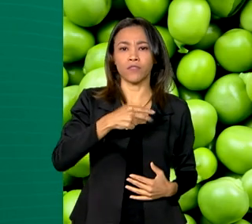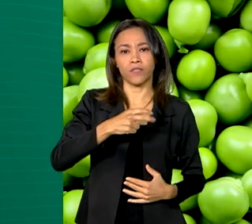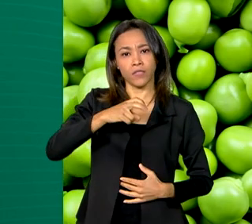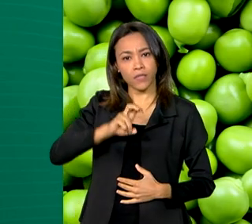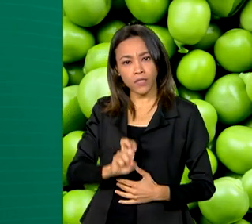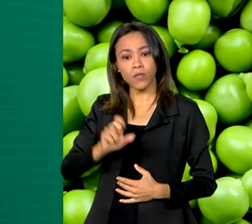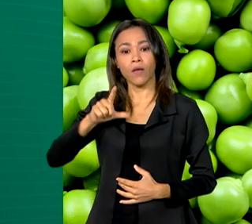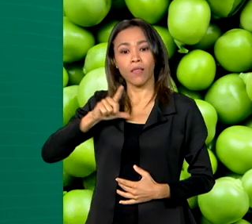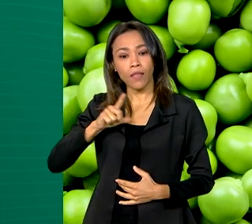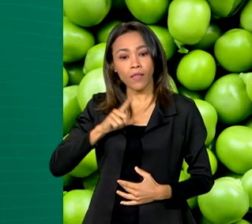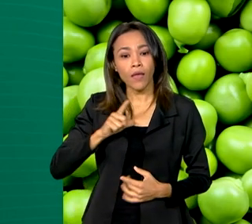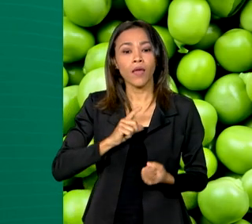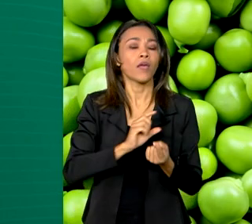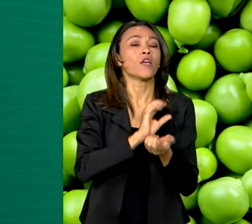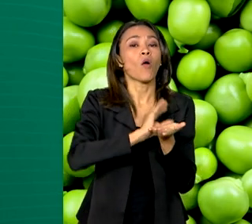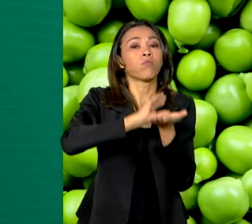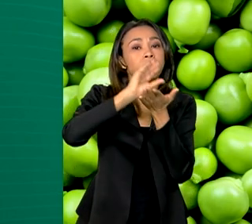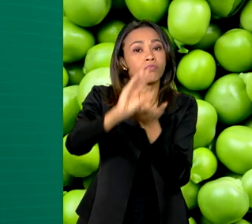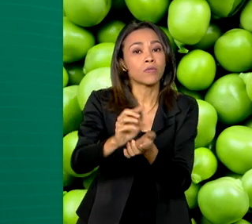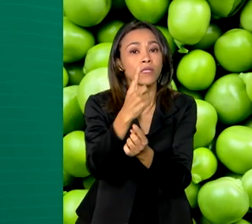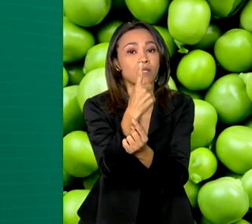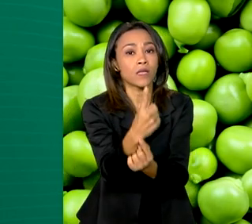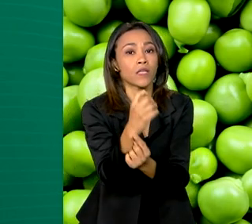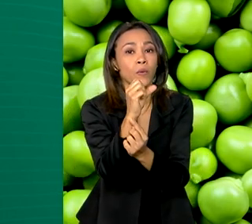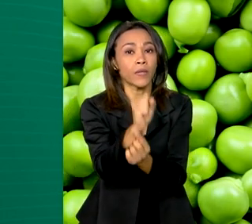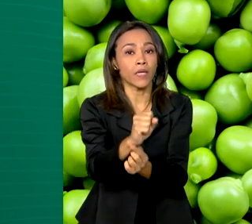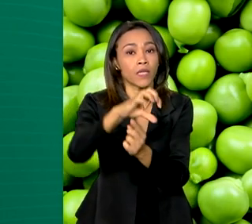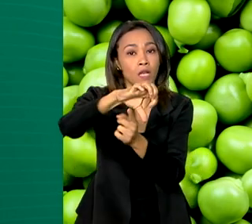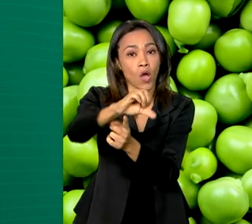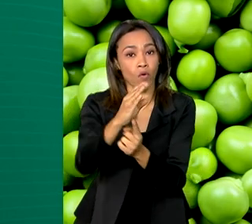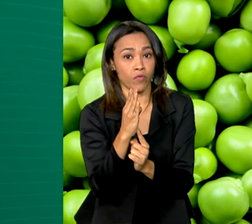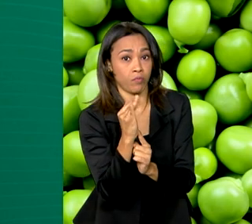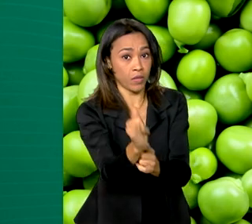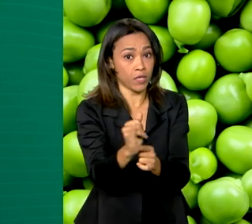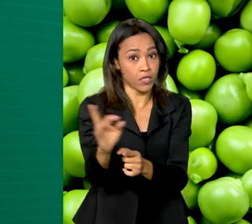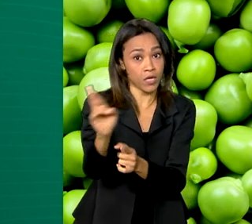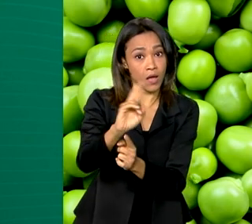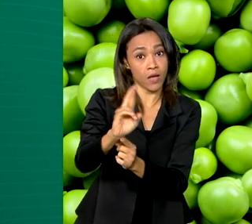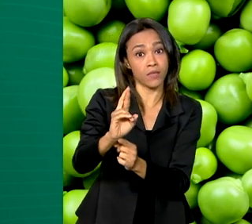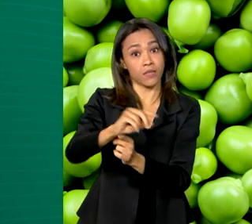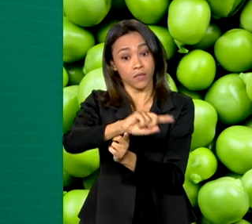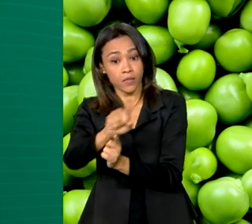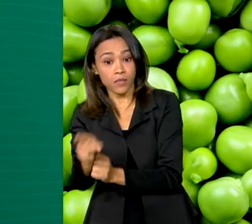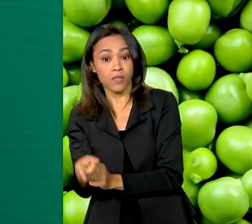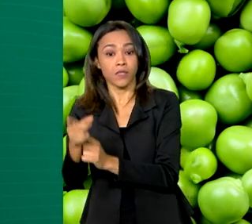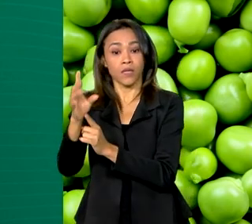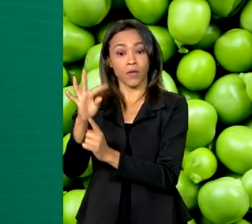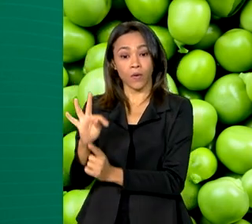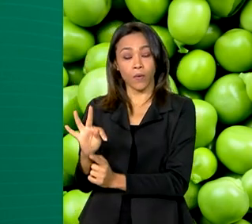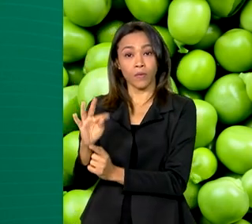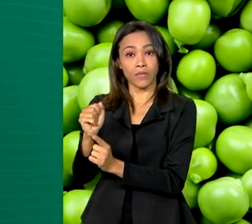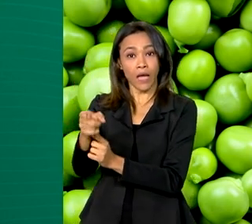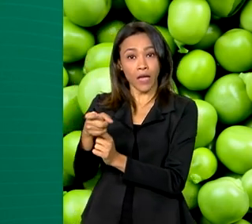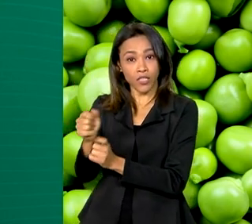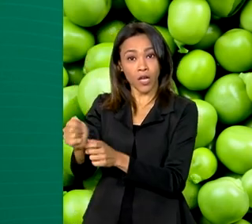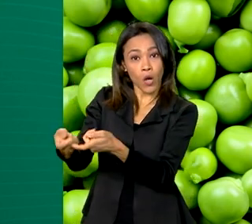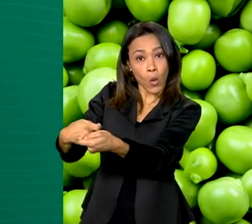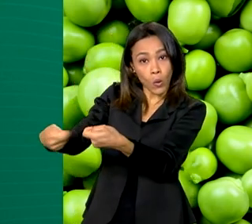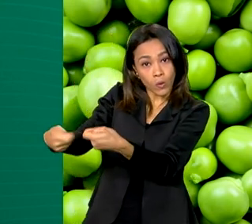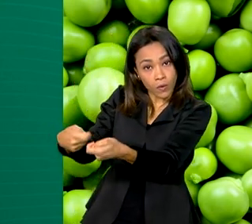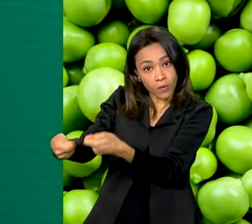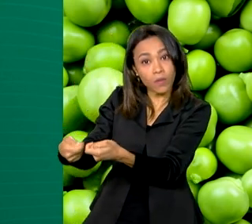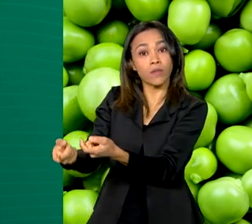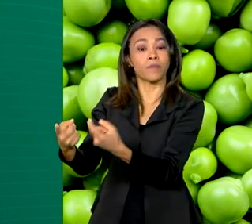recursos por beneficiário no valor de R 189 bilhões, com taxas controladas direcionadas pelo Pronamp,